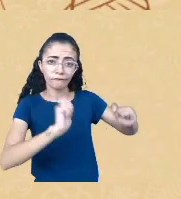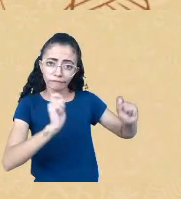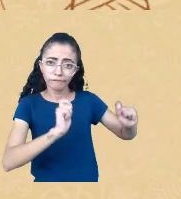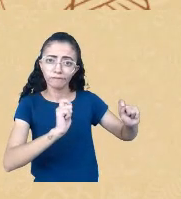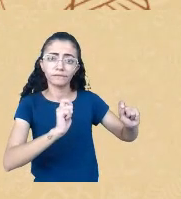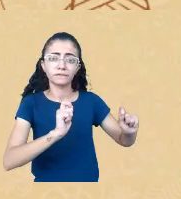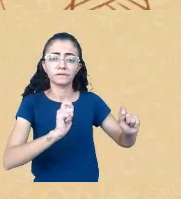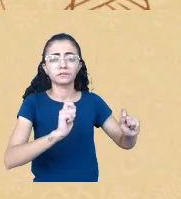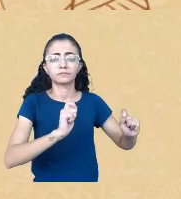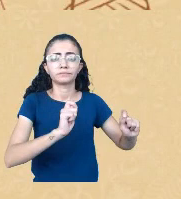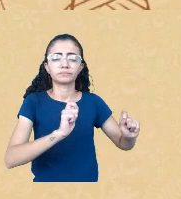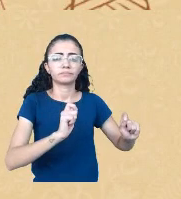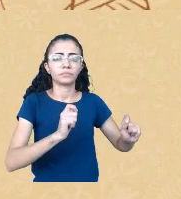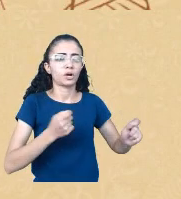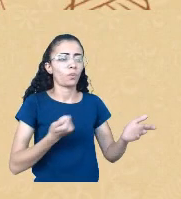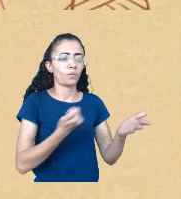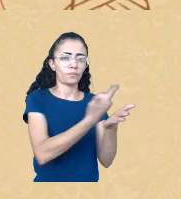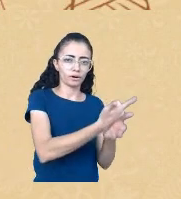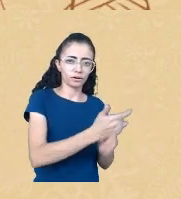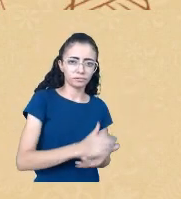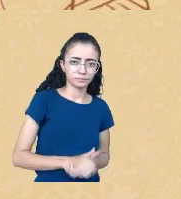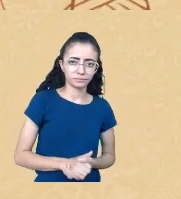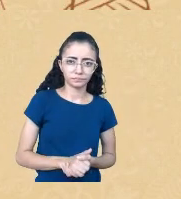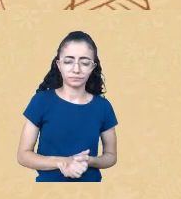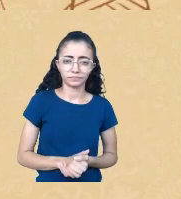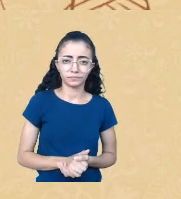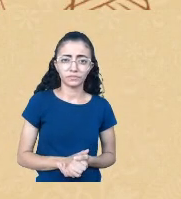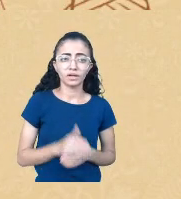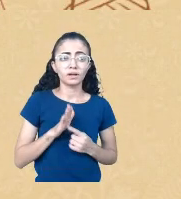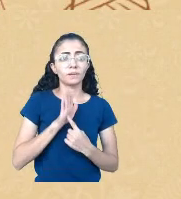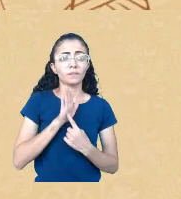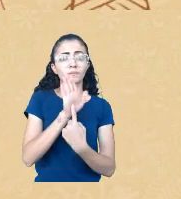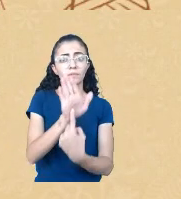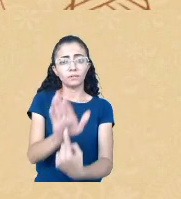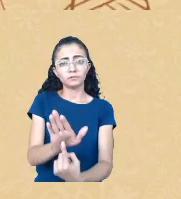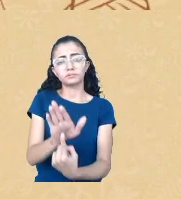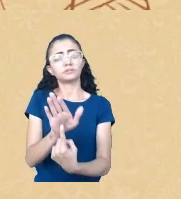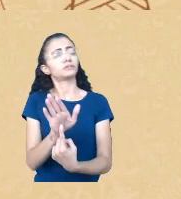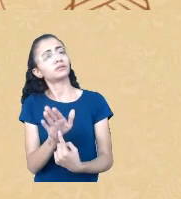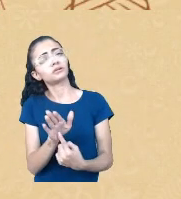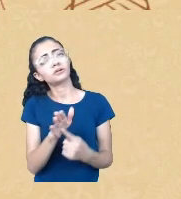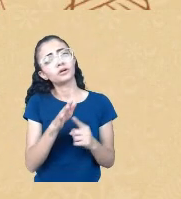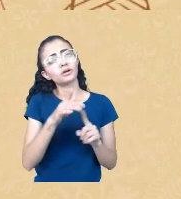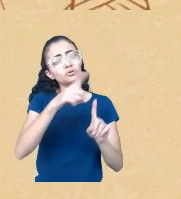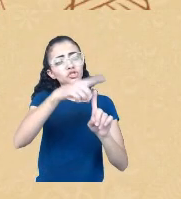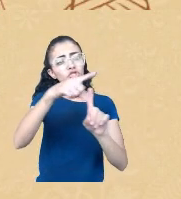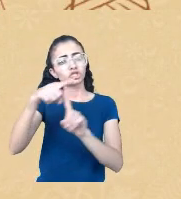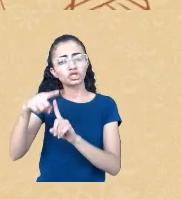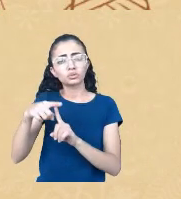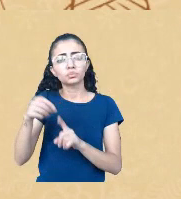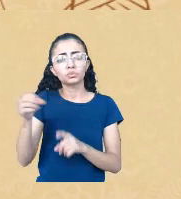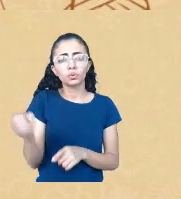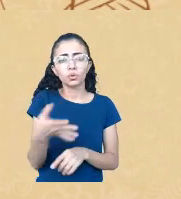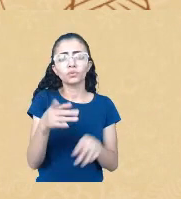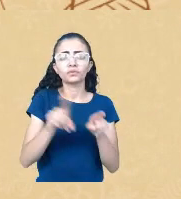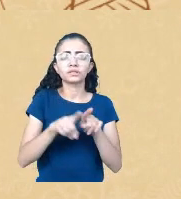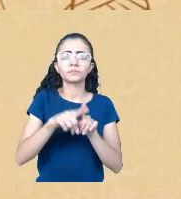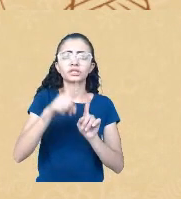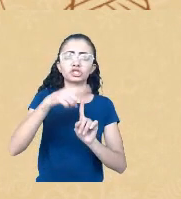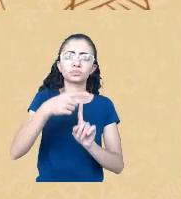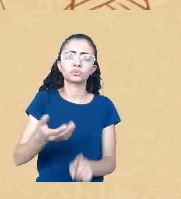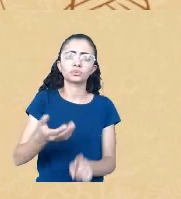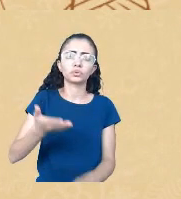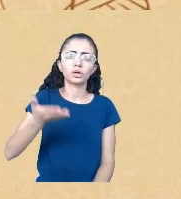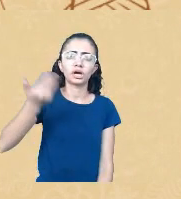inaugura de certa forma um novo tipo e ao mesmo tempo um antigo modo de opressão de